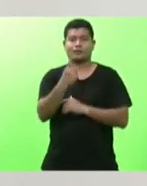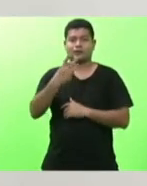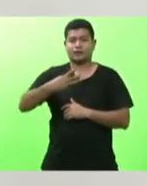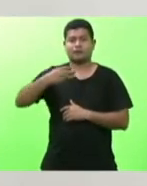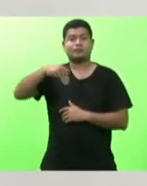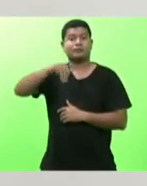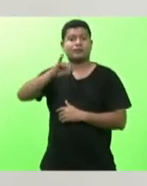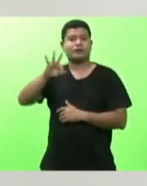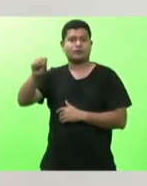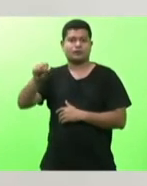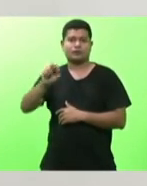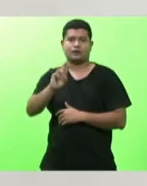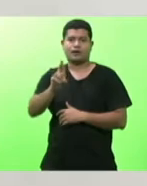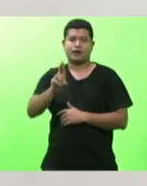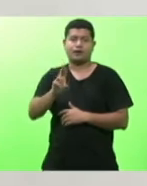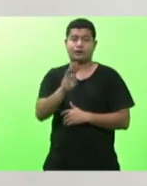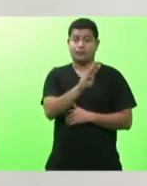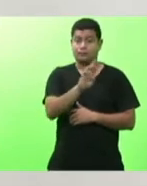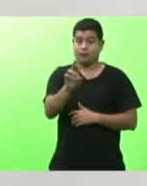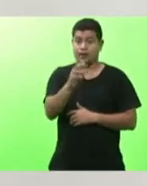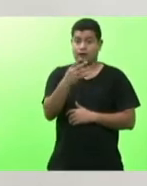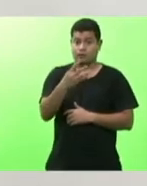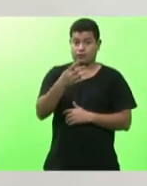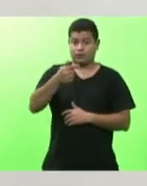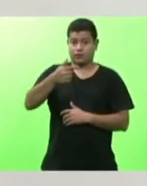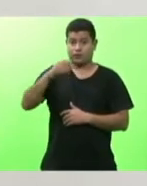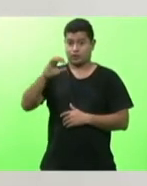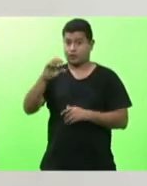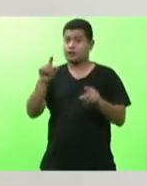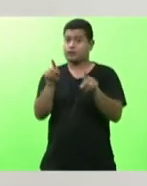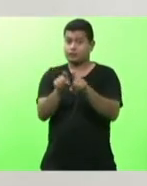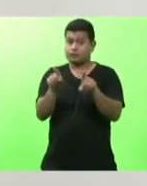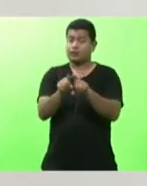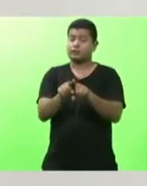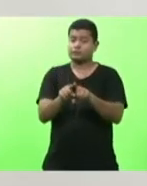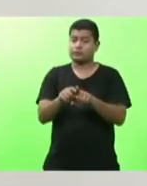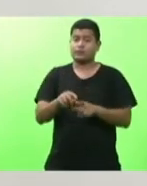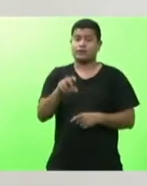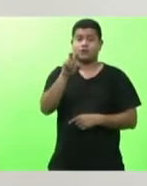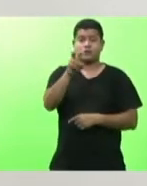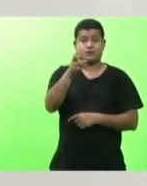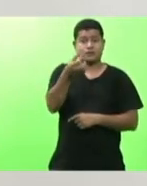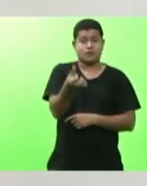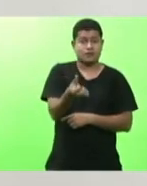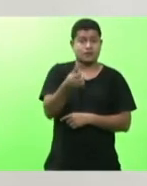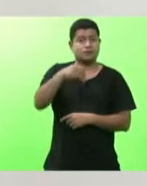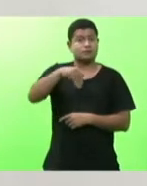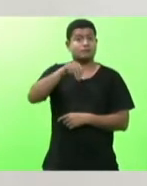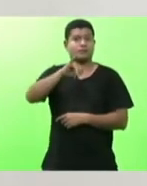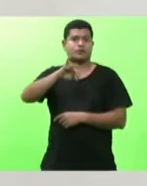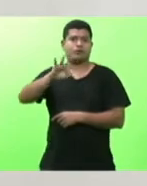a BR-470 56 milhões de reais